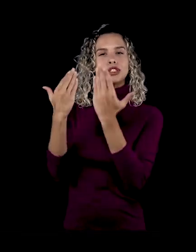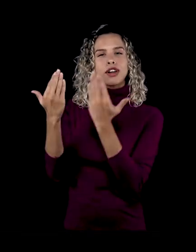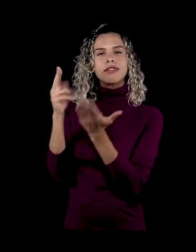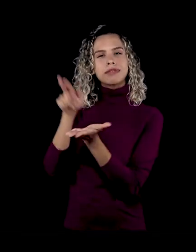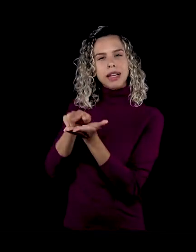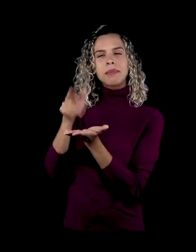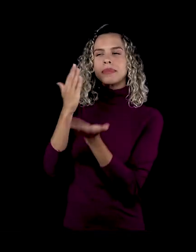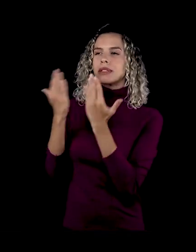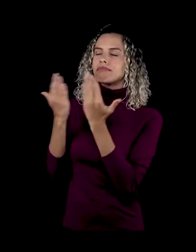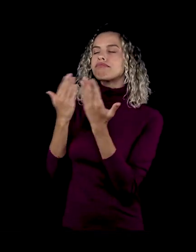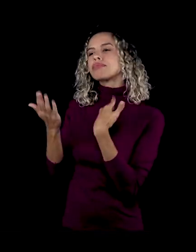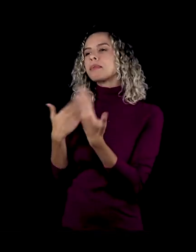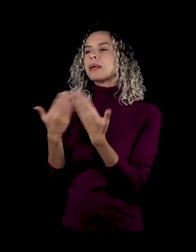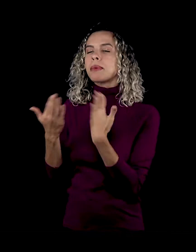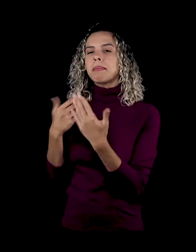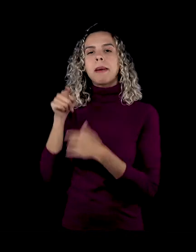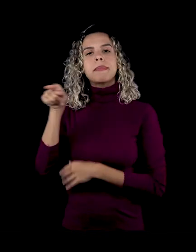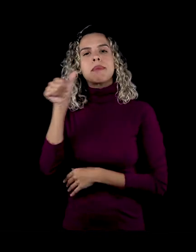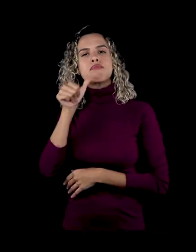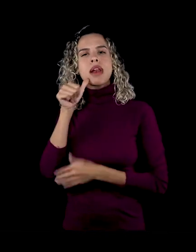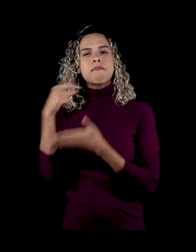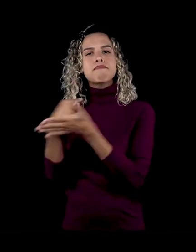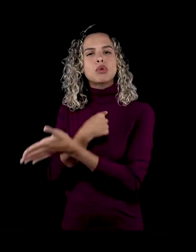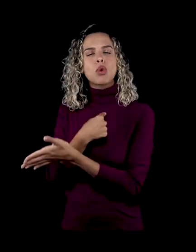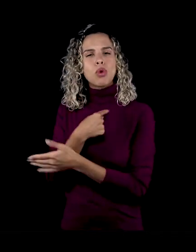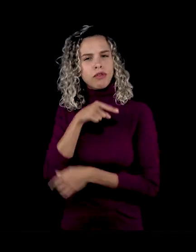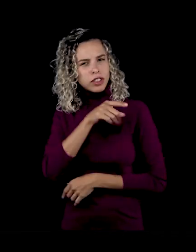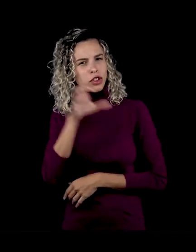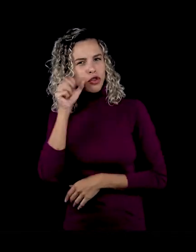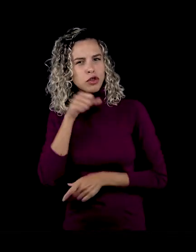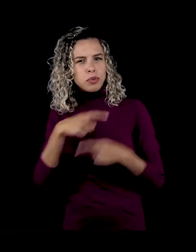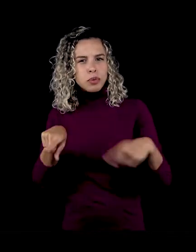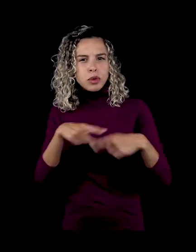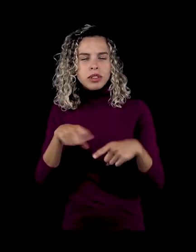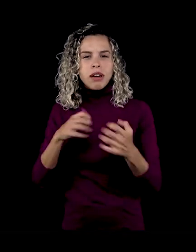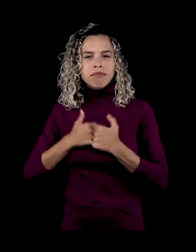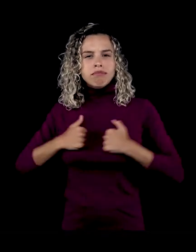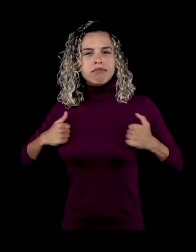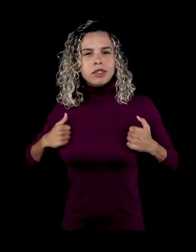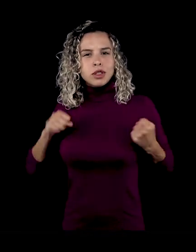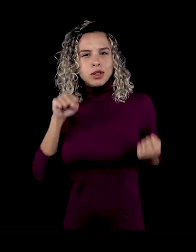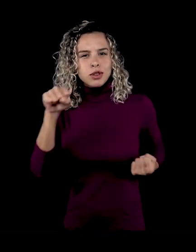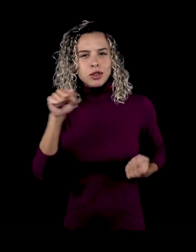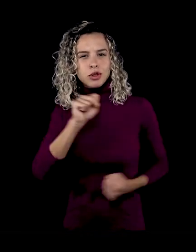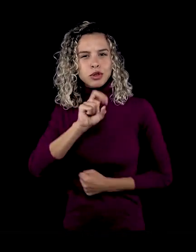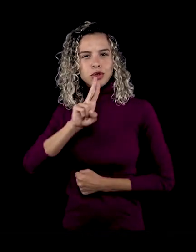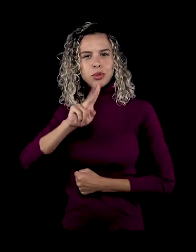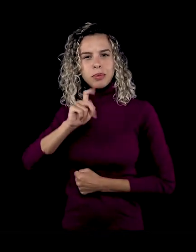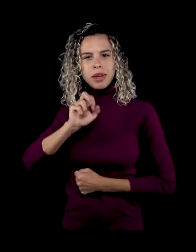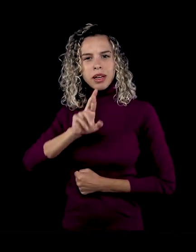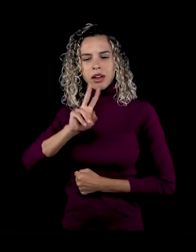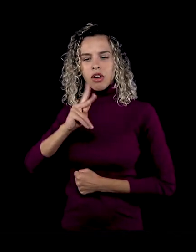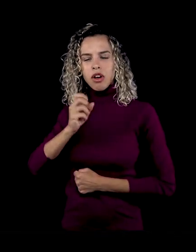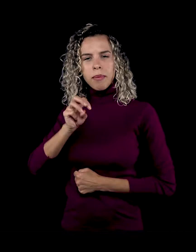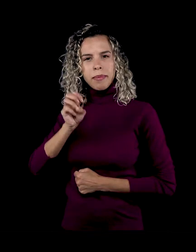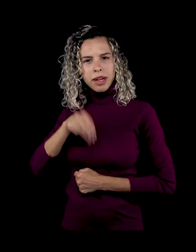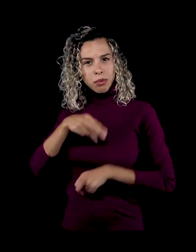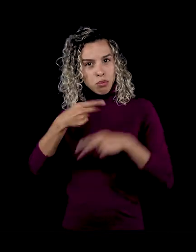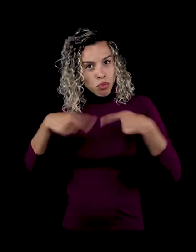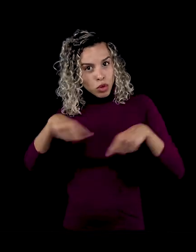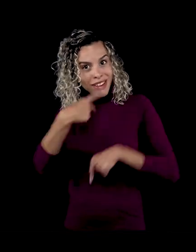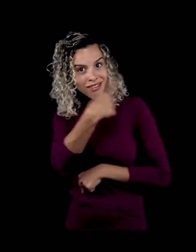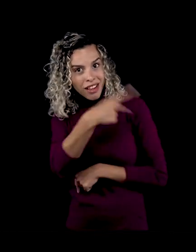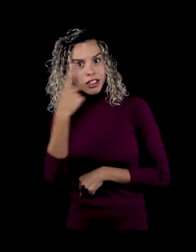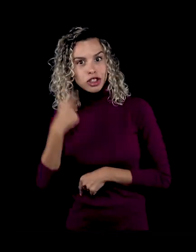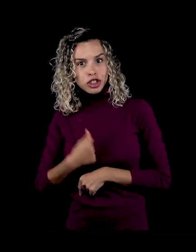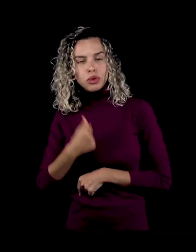a minha psicóloga me perguntou se eu já tinha escutado Super Homem, do Gil. E é uma música de 79